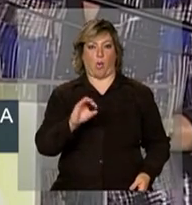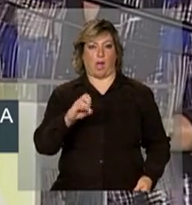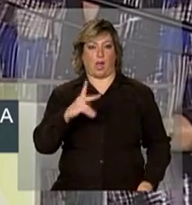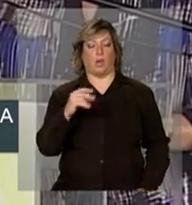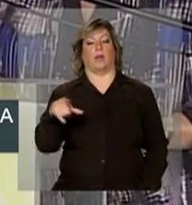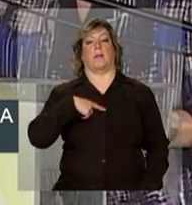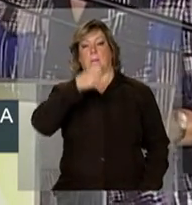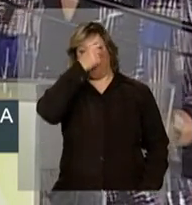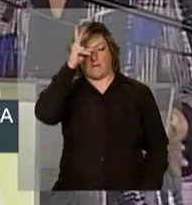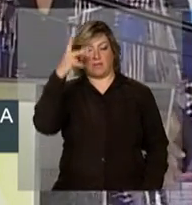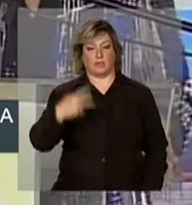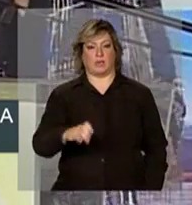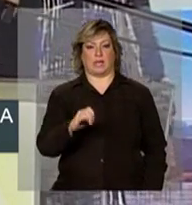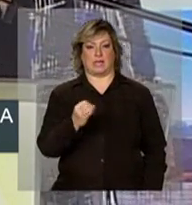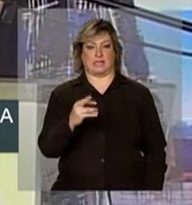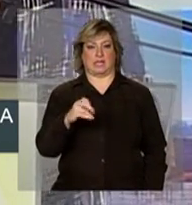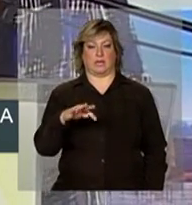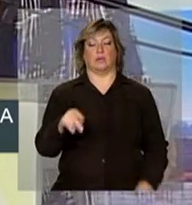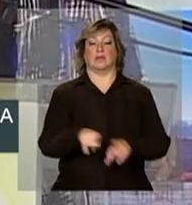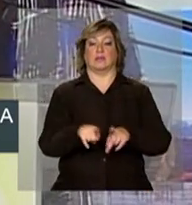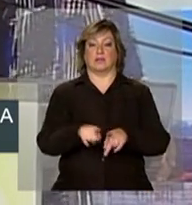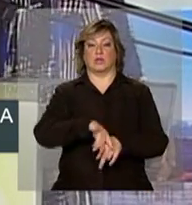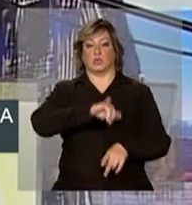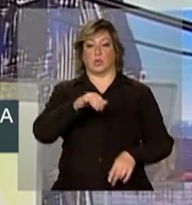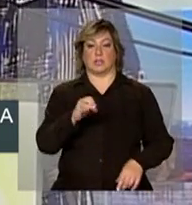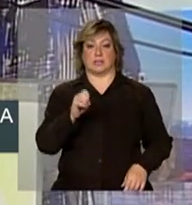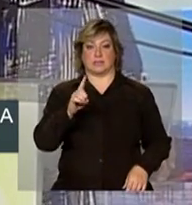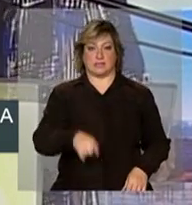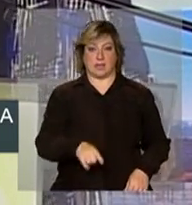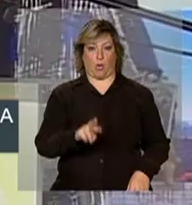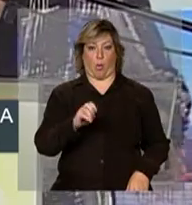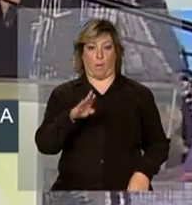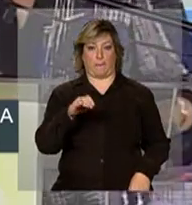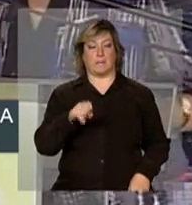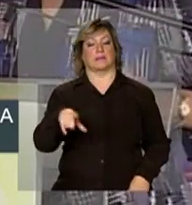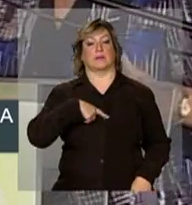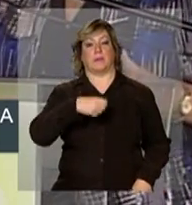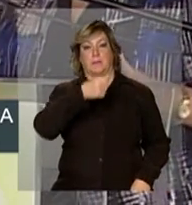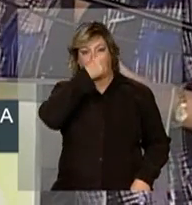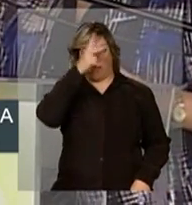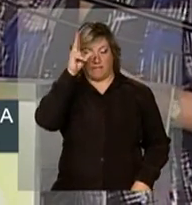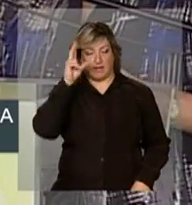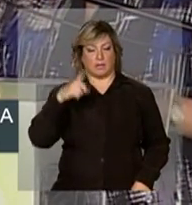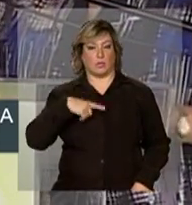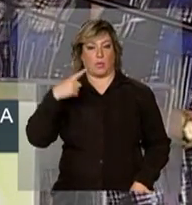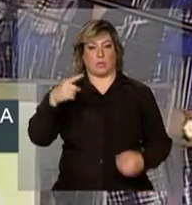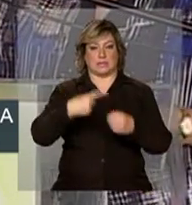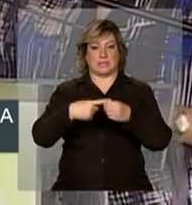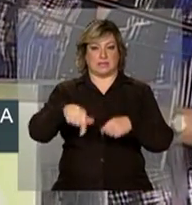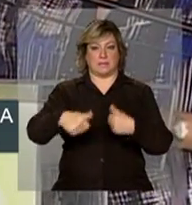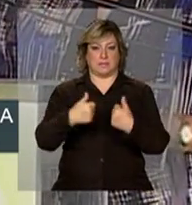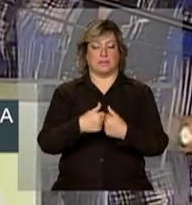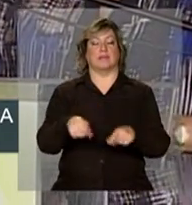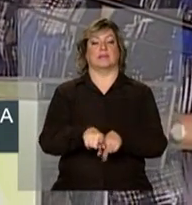Estreito, o senhor José Rubens, prefeito de Aguiar Nópolis. Cumprimento